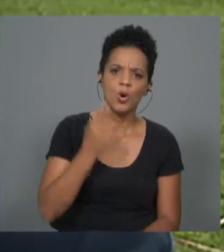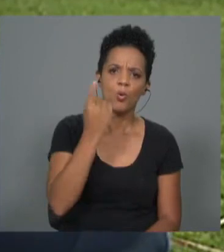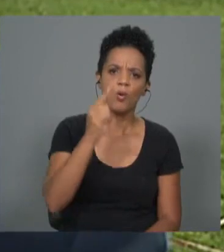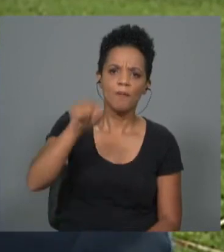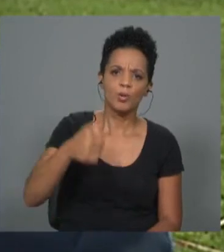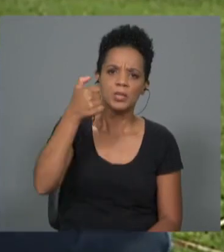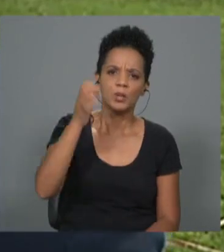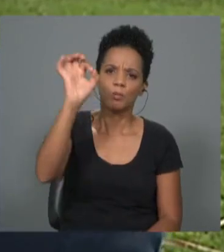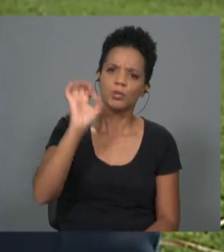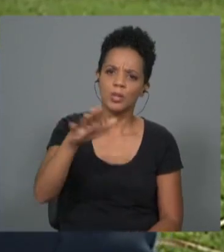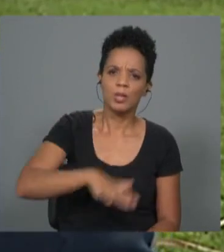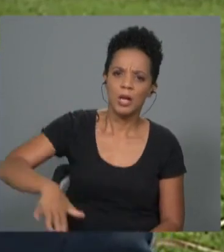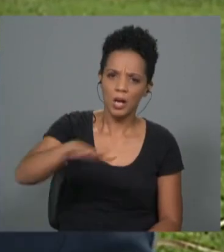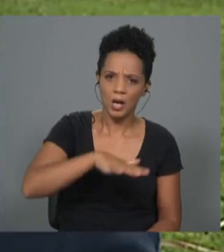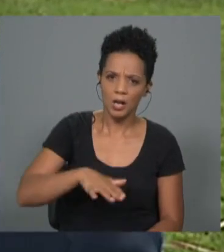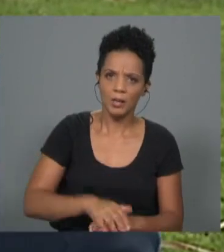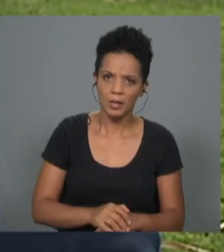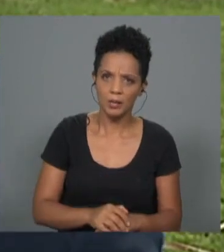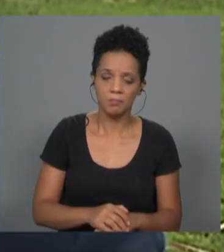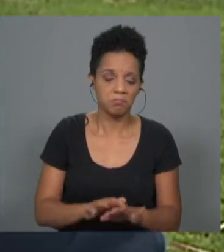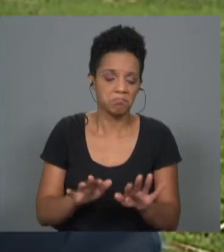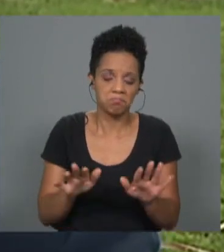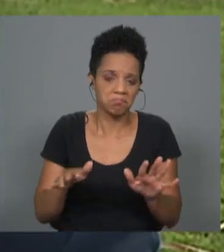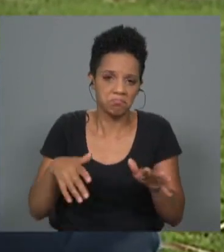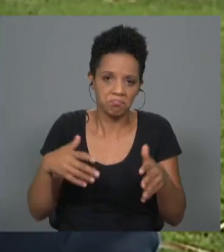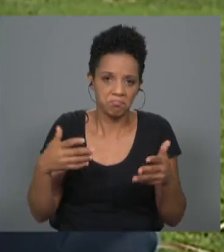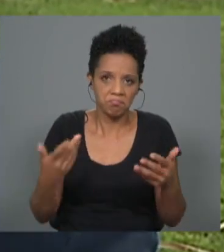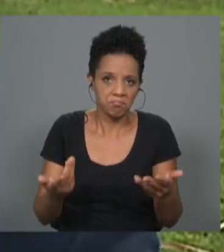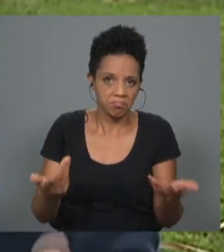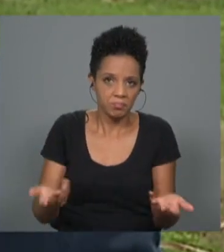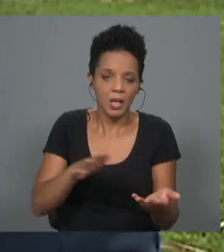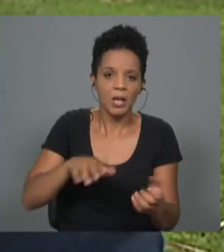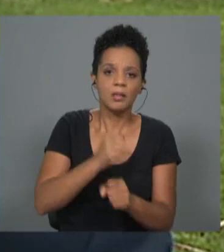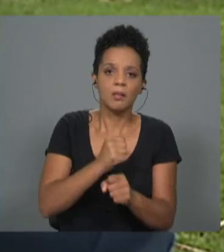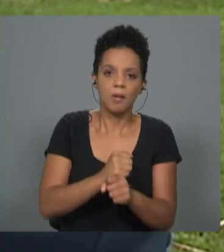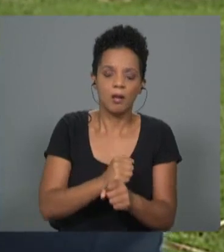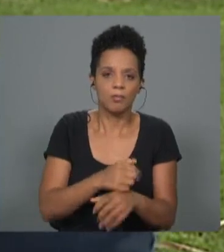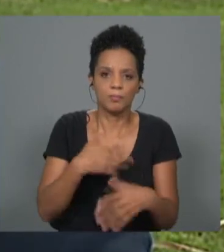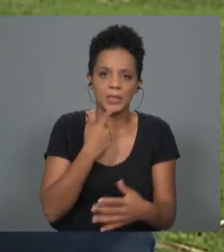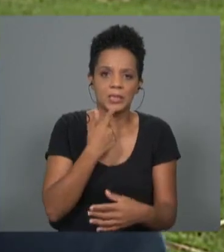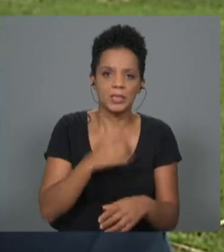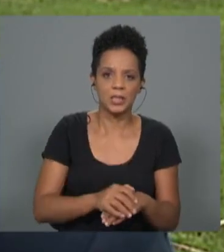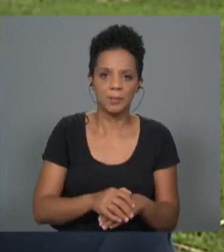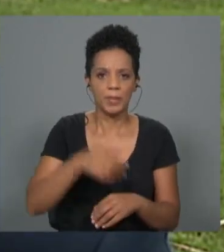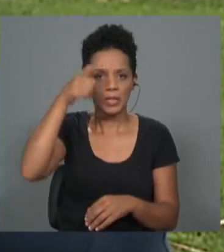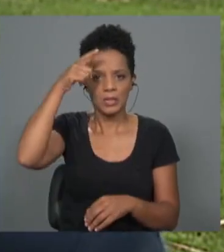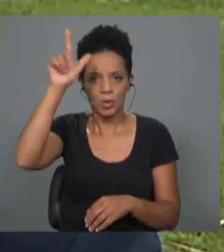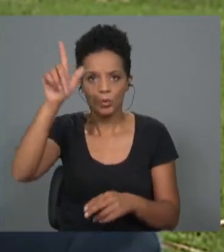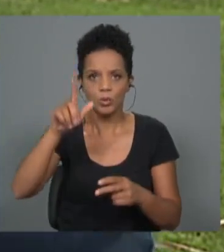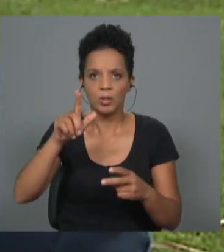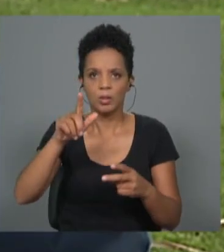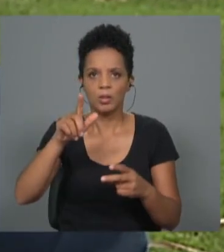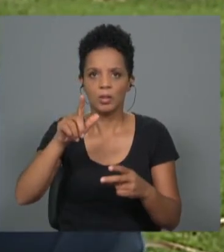% para o setor, seja em que área de trabalho esteja, ou seja numa área de licenciatura ou um copeiro,